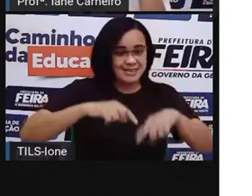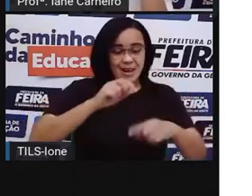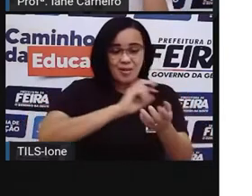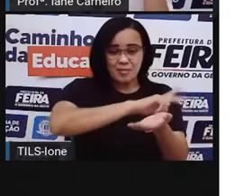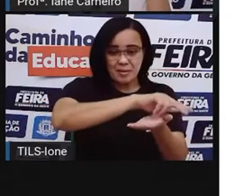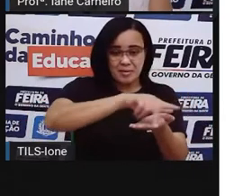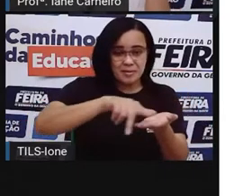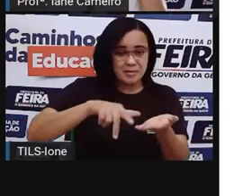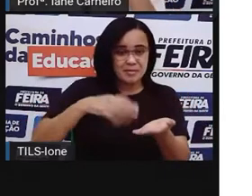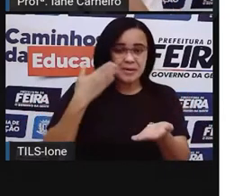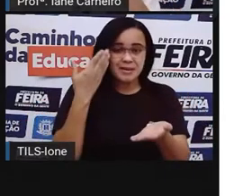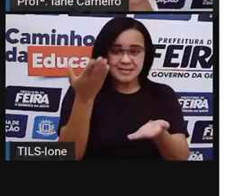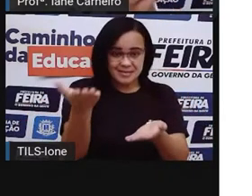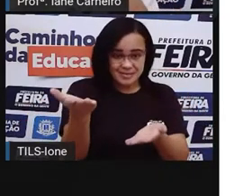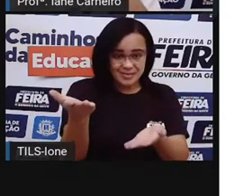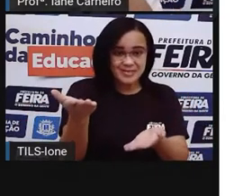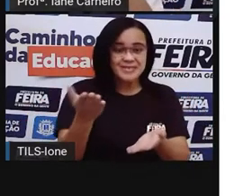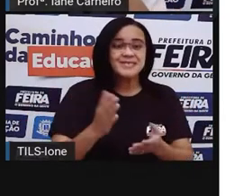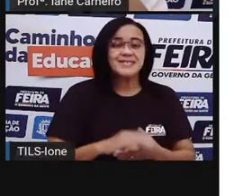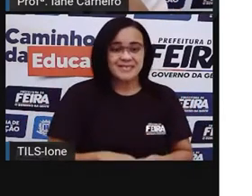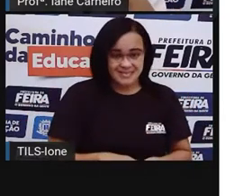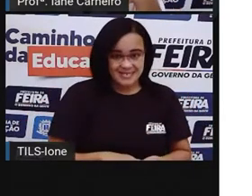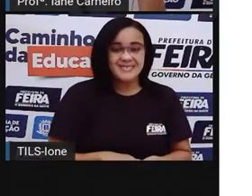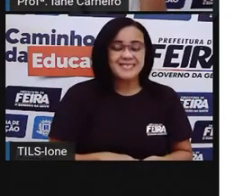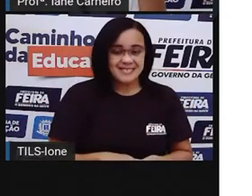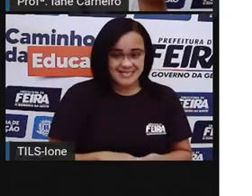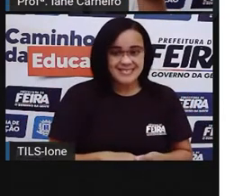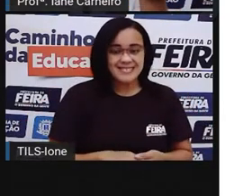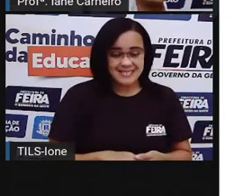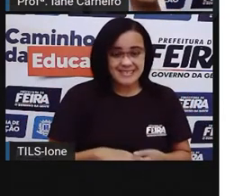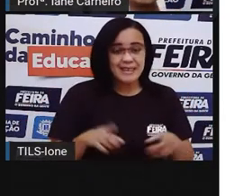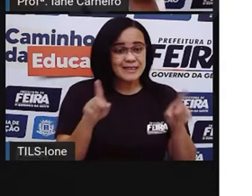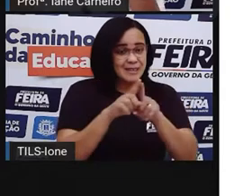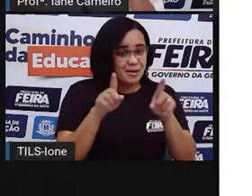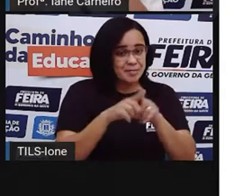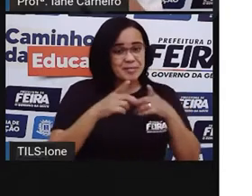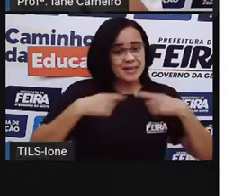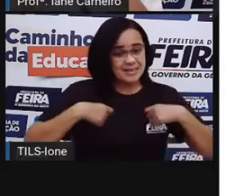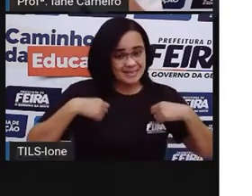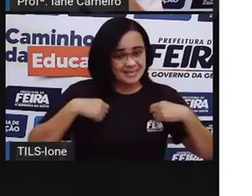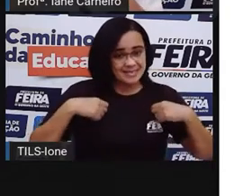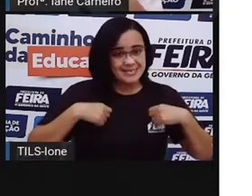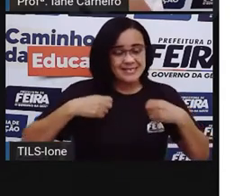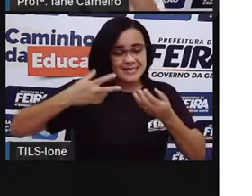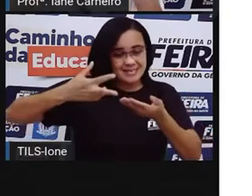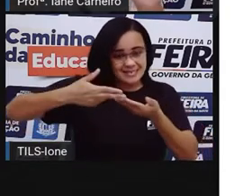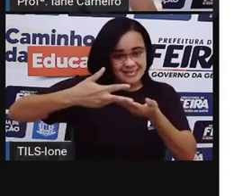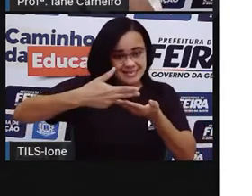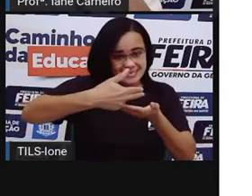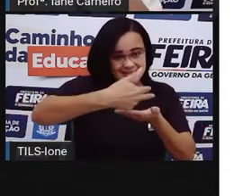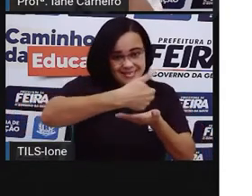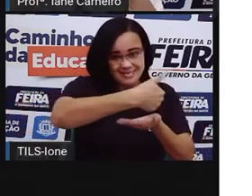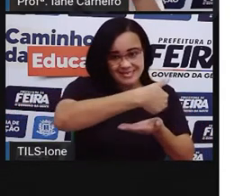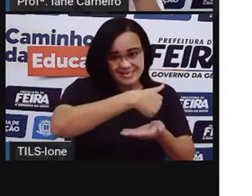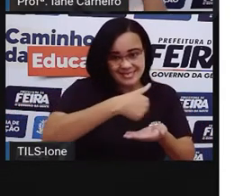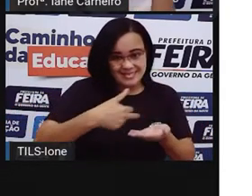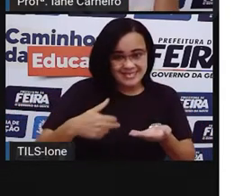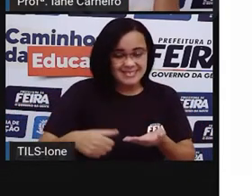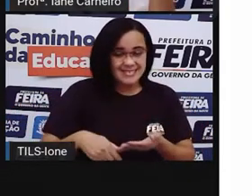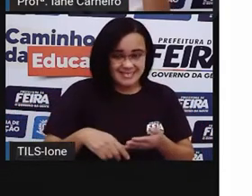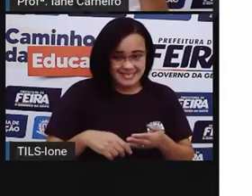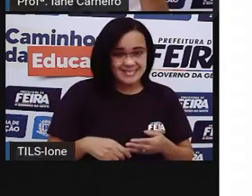e que também pode ser feito com pedaços de tecido, né? Vai dar um pouquinho mais de trabalho, porque o tecido é molinho, né? Tem que ter muita